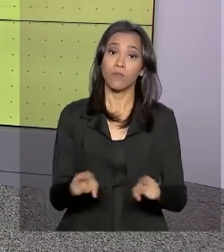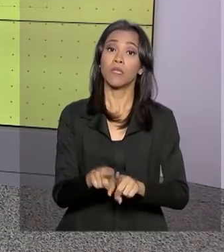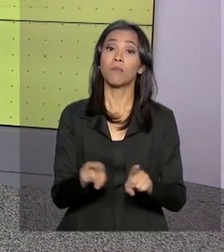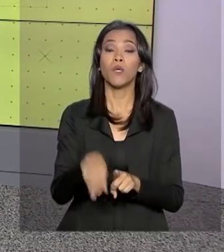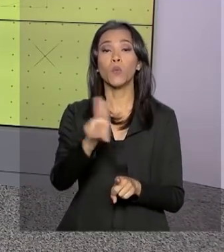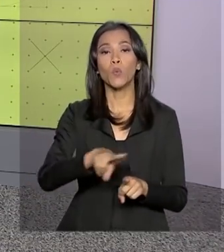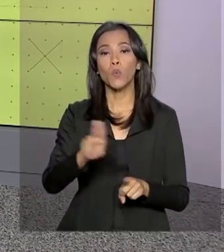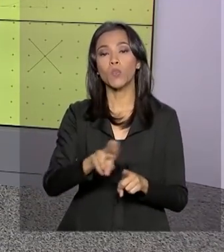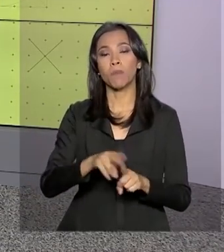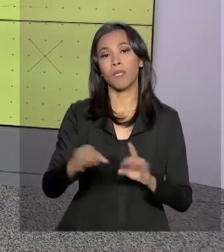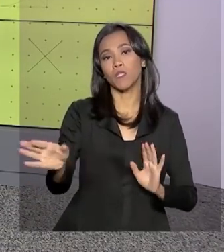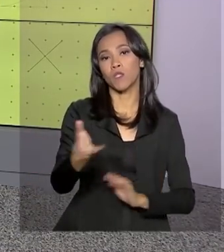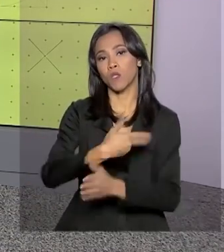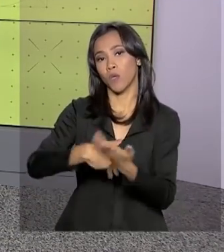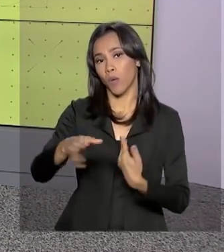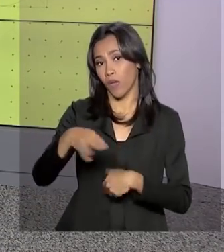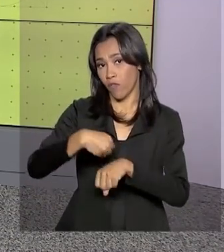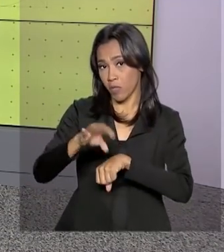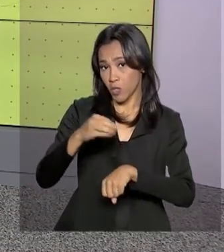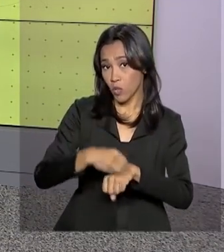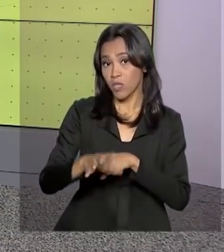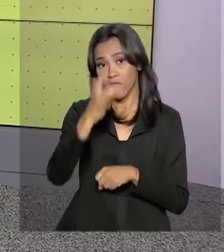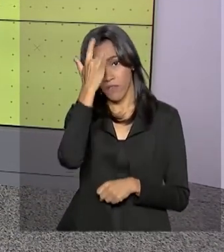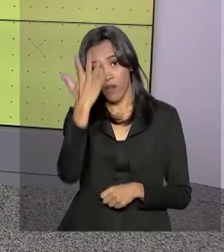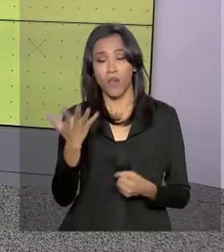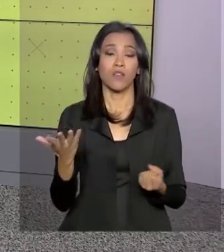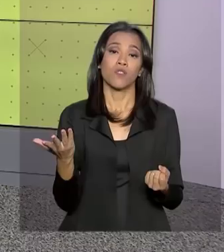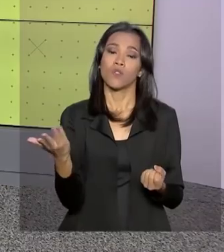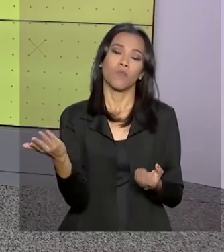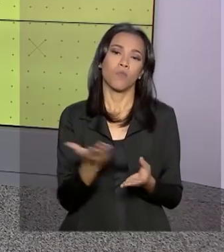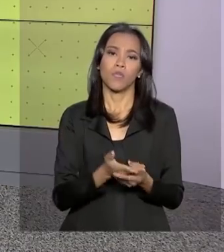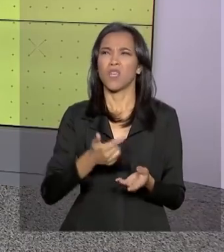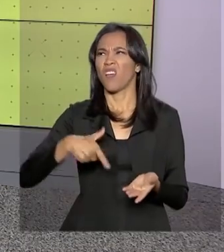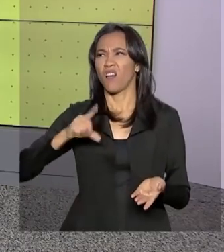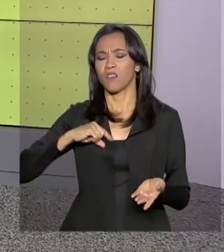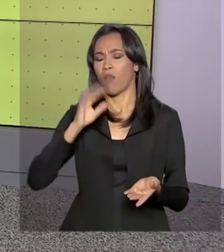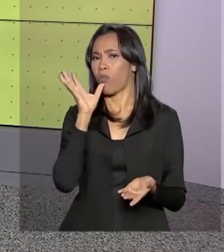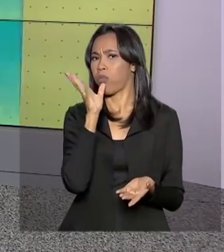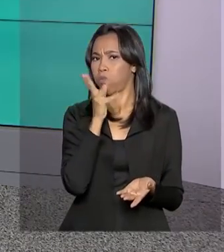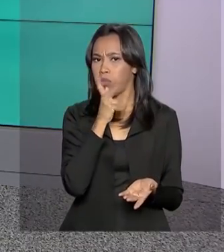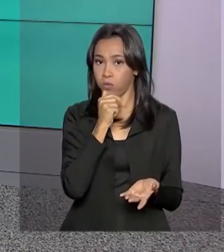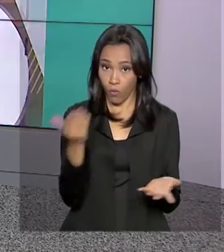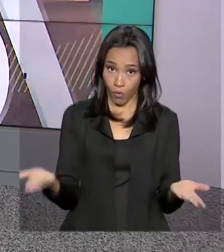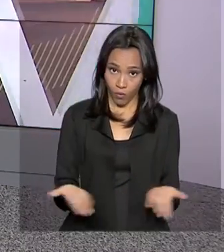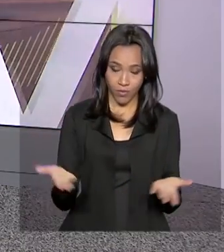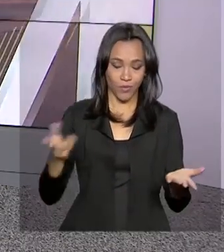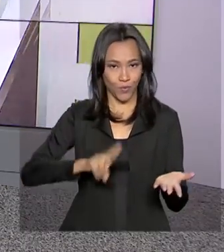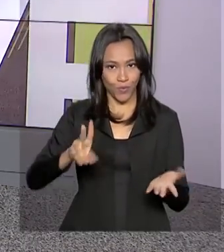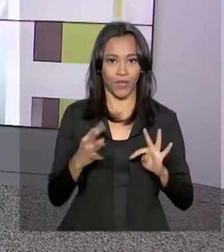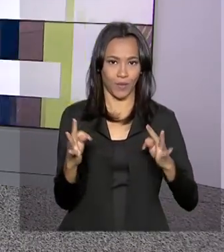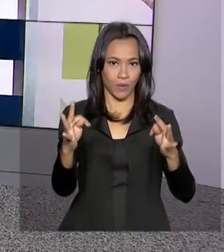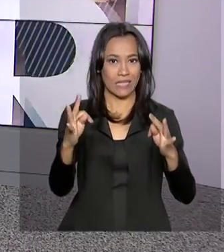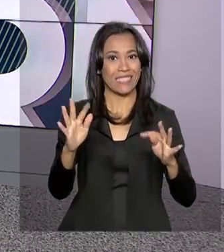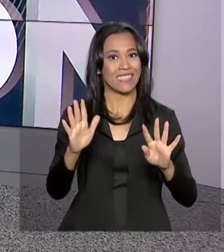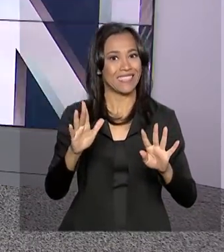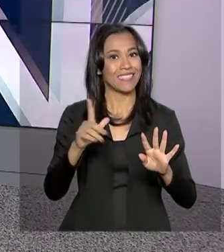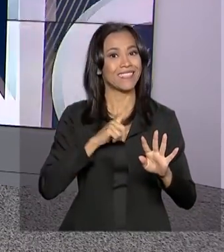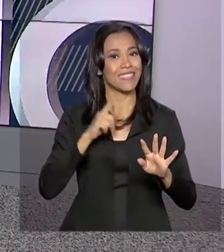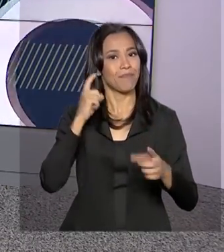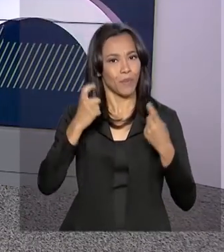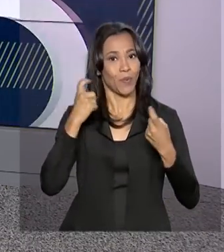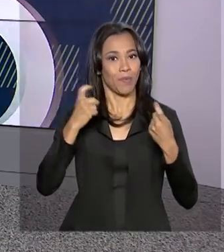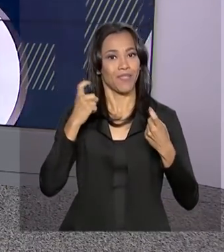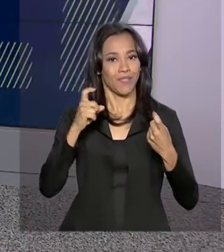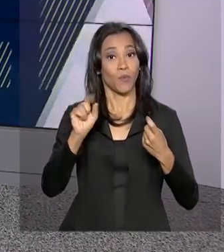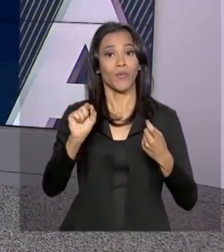transmitir dados, facilitar processos que antes eram bem mais demorados. Tanta modernidade também traz preocupação com a